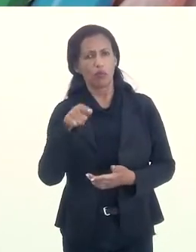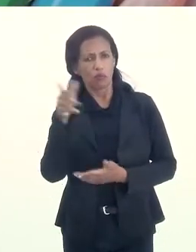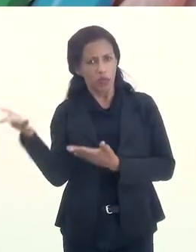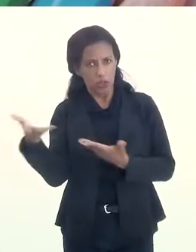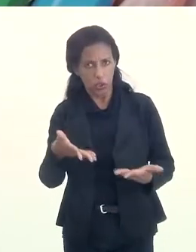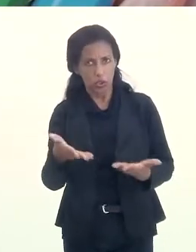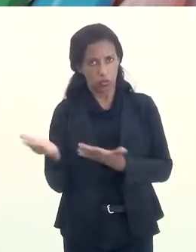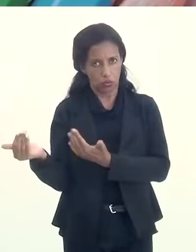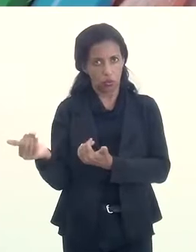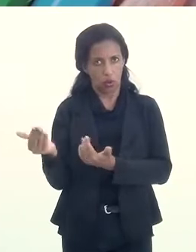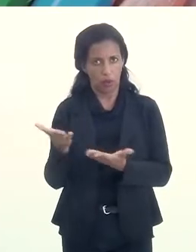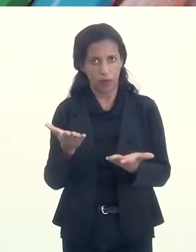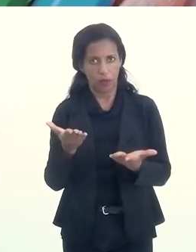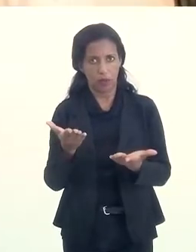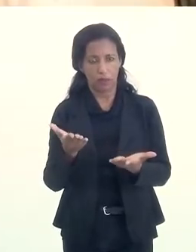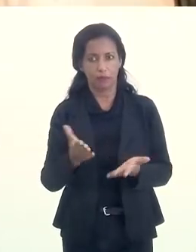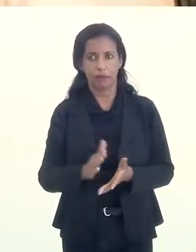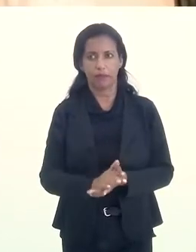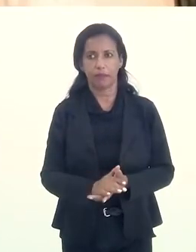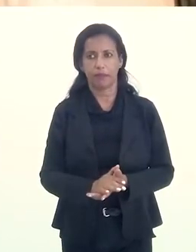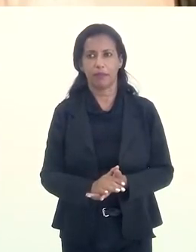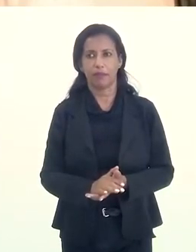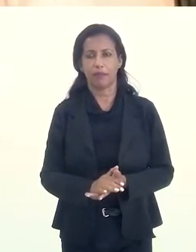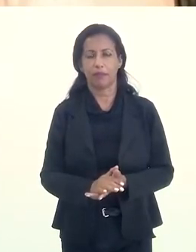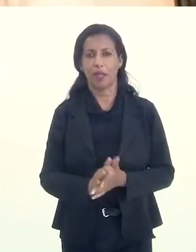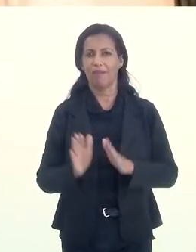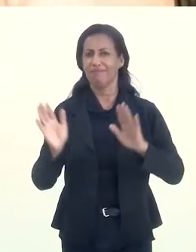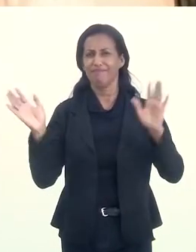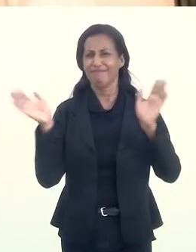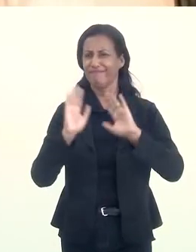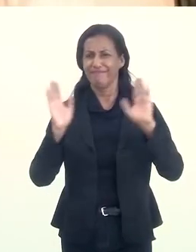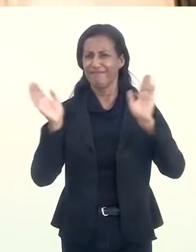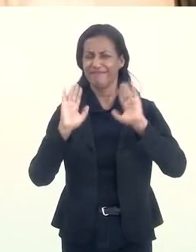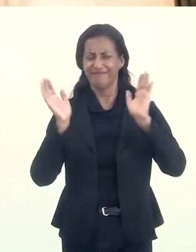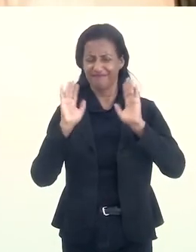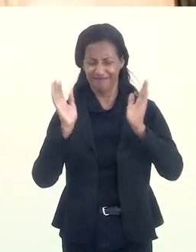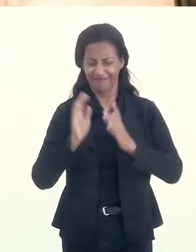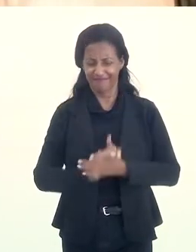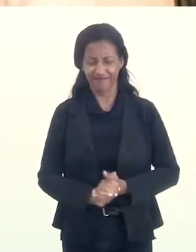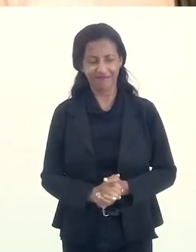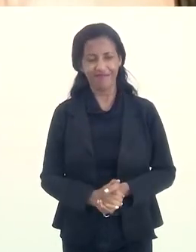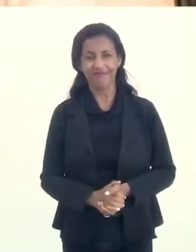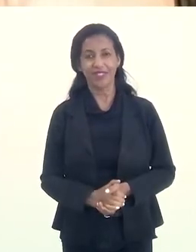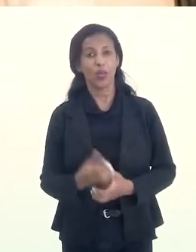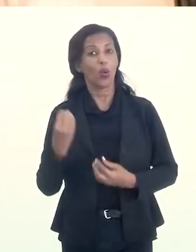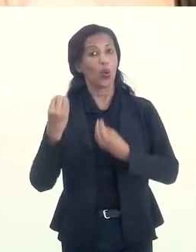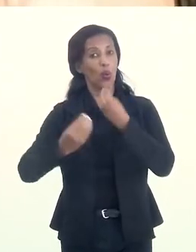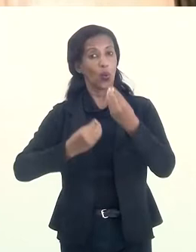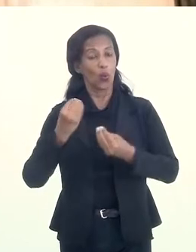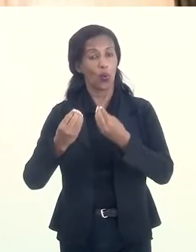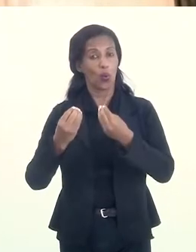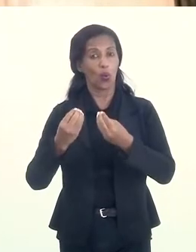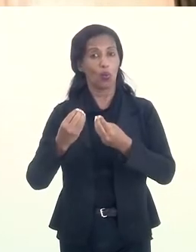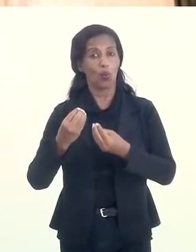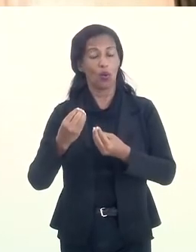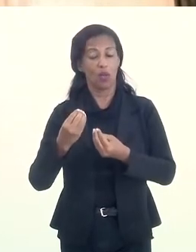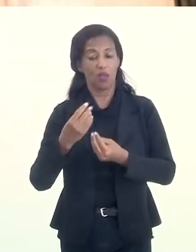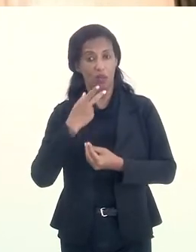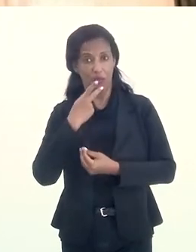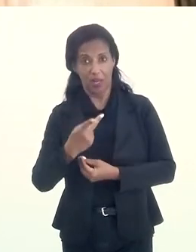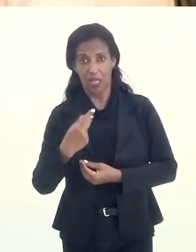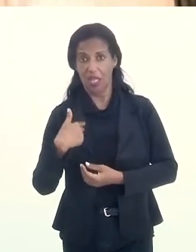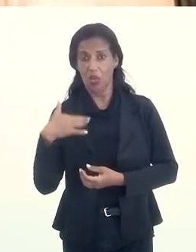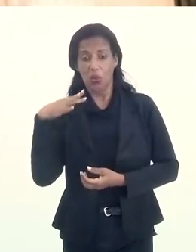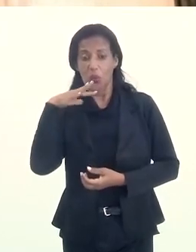adolescência para cá. Não, nem de longe. Como eu disse, eu não